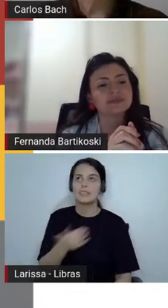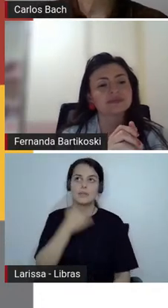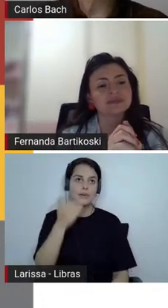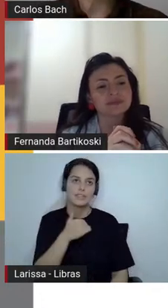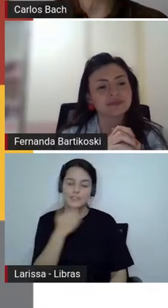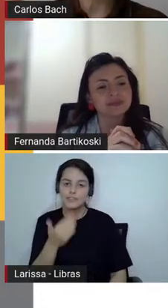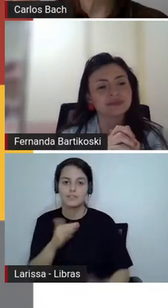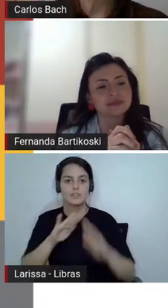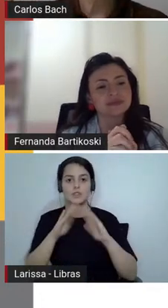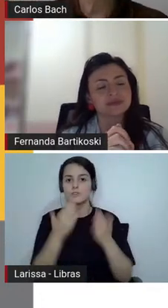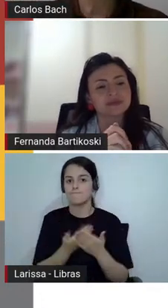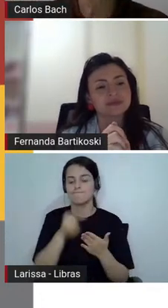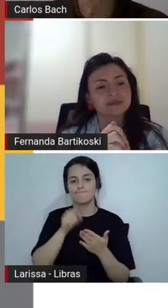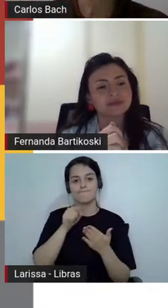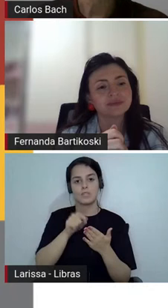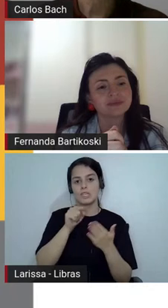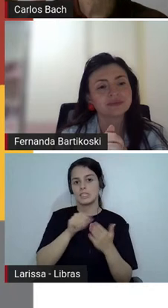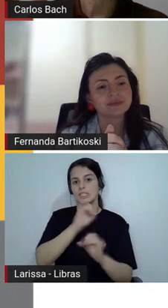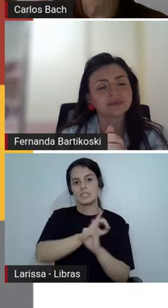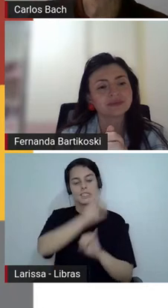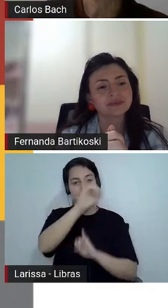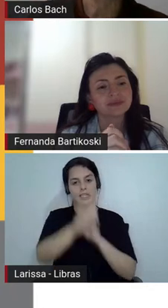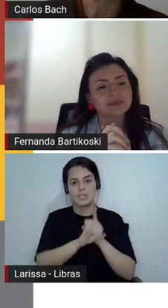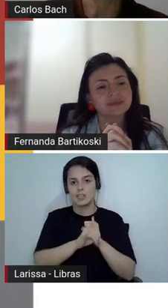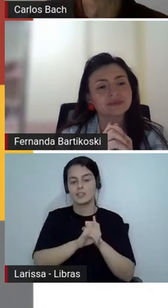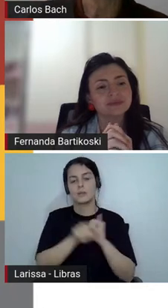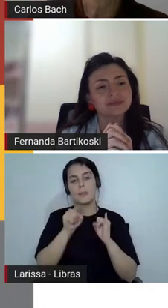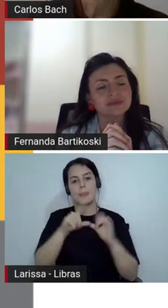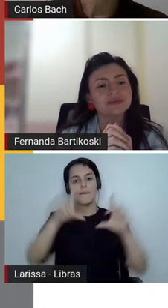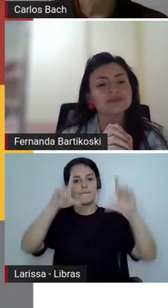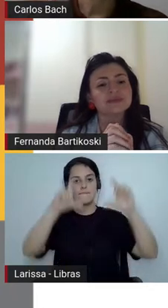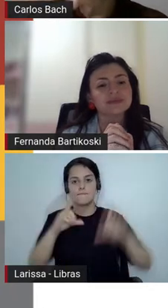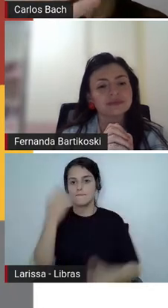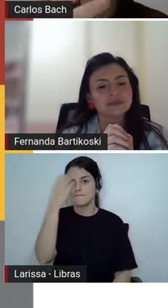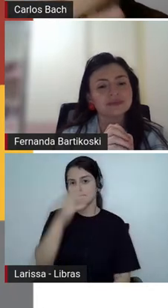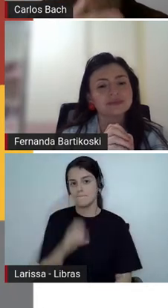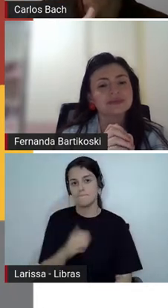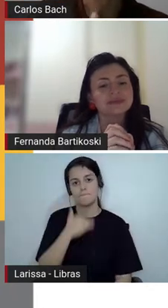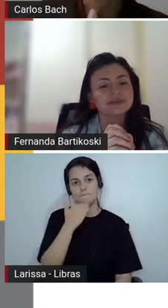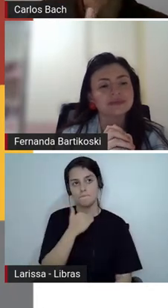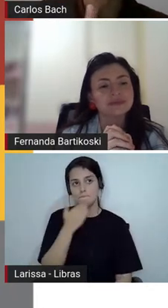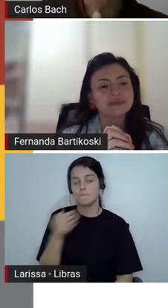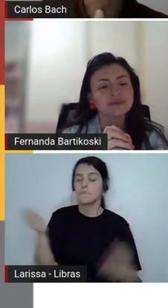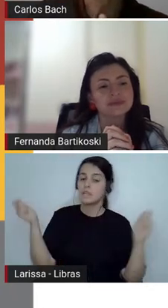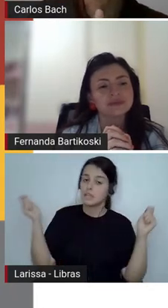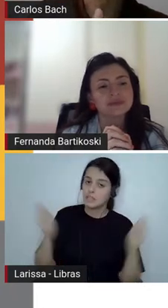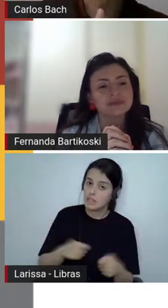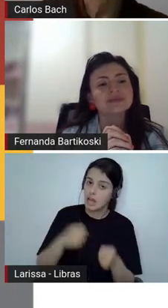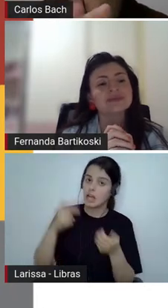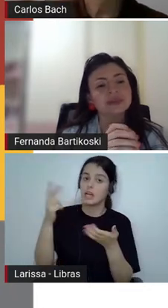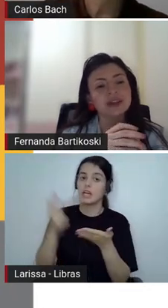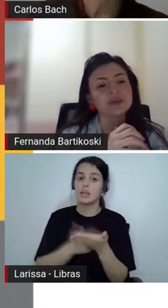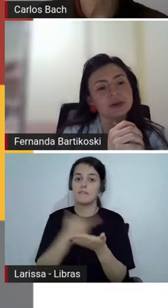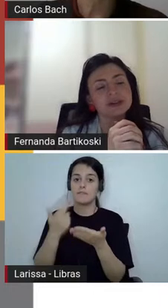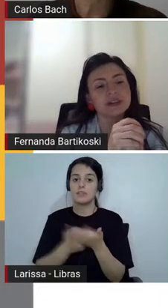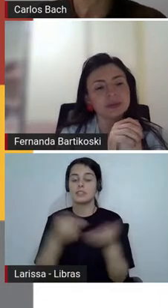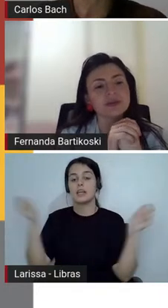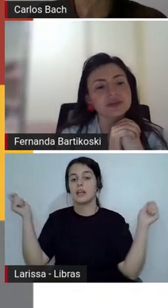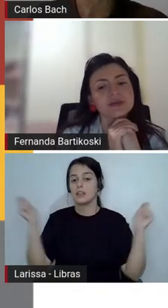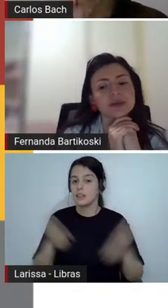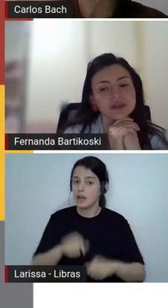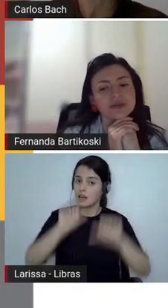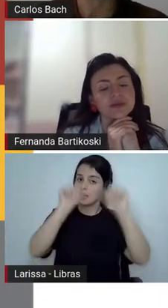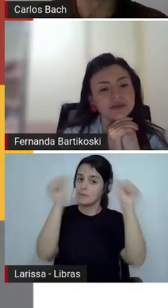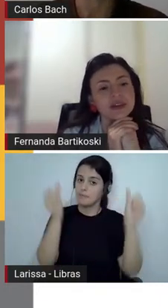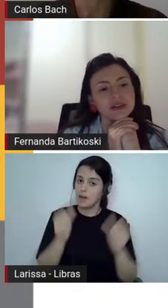pode pensar em imagens ou de revistas ou de até um desenho né Fernando o Fernando sugeriu que eles possam